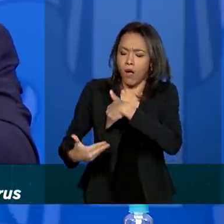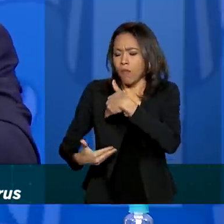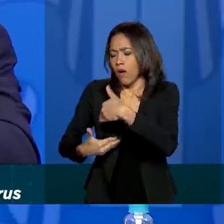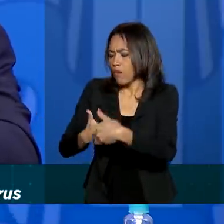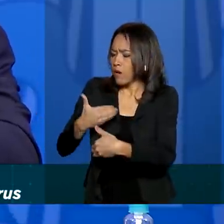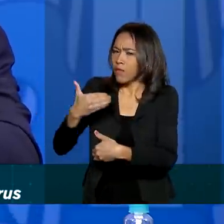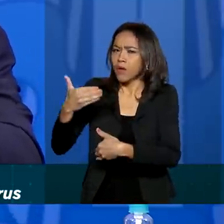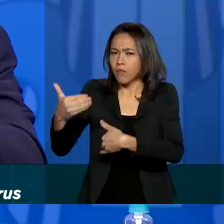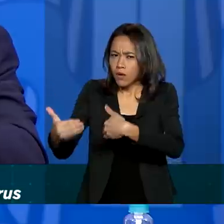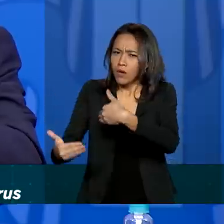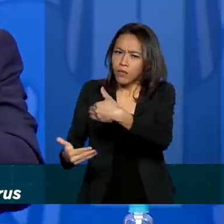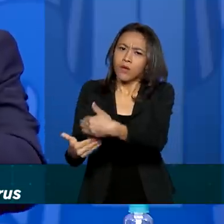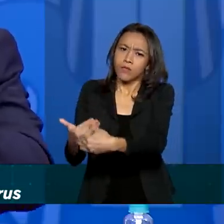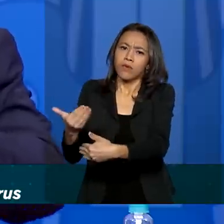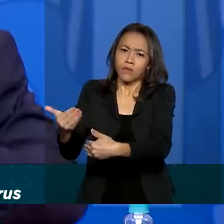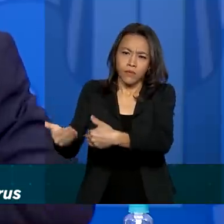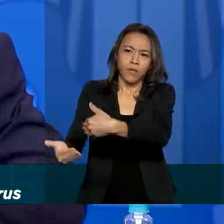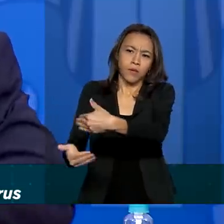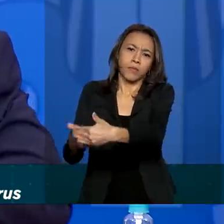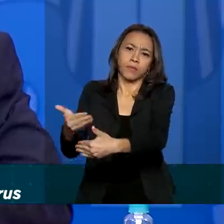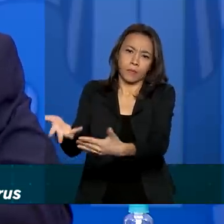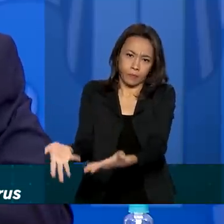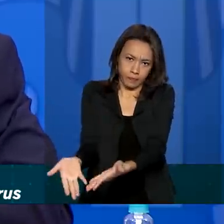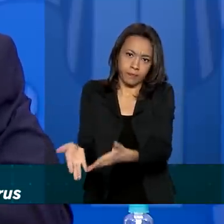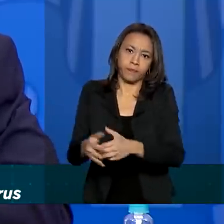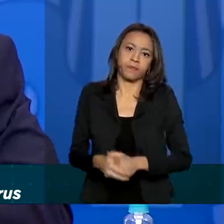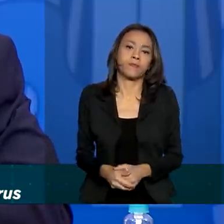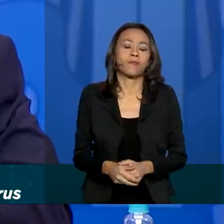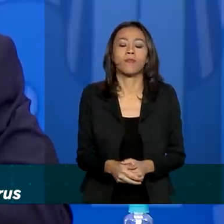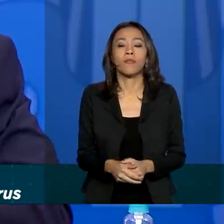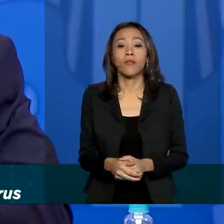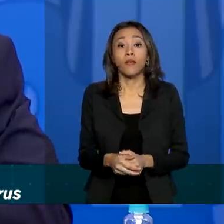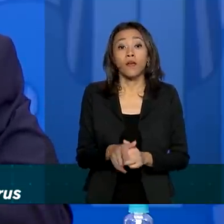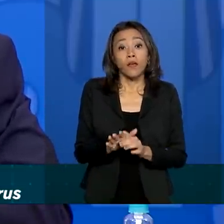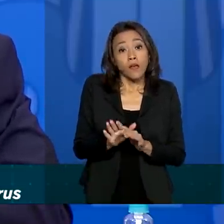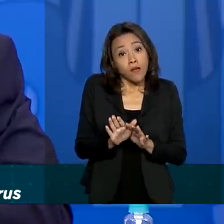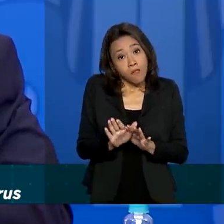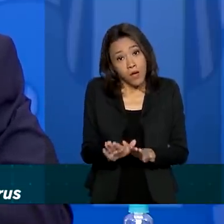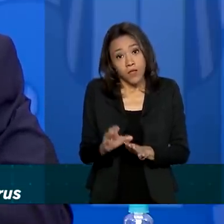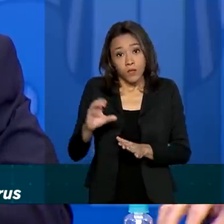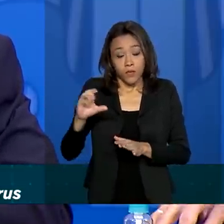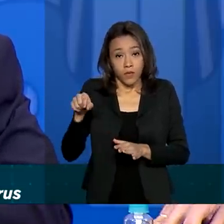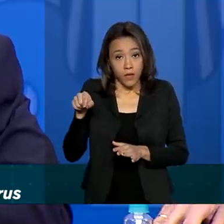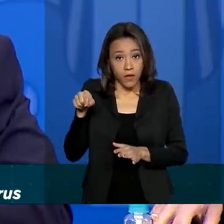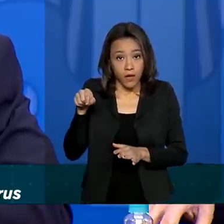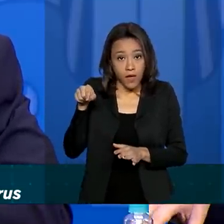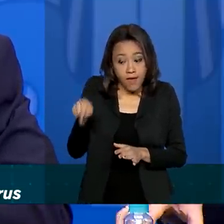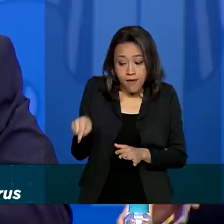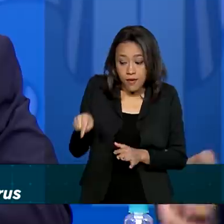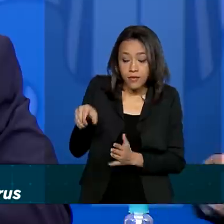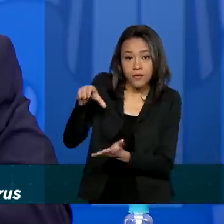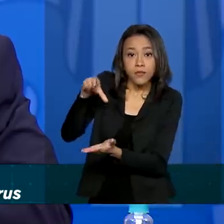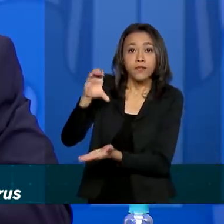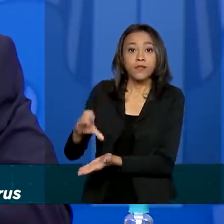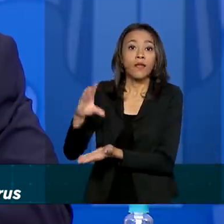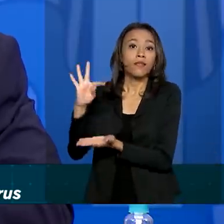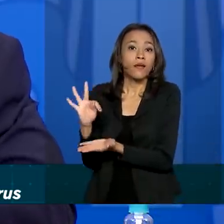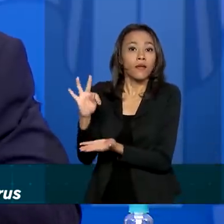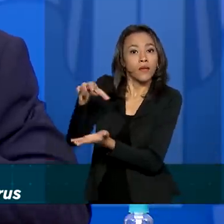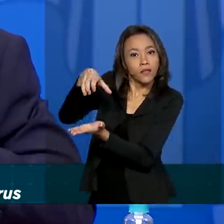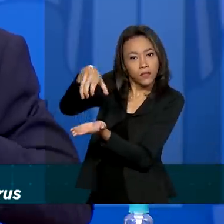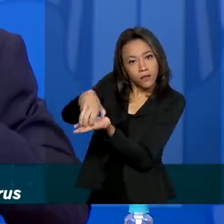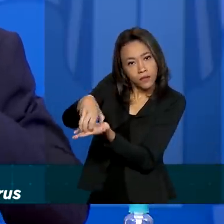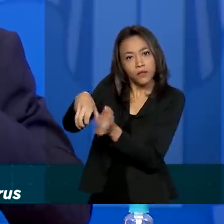o reposicionamento de drogas, que a gente acabou de ver. Mas o CT Vacinas, ele tem trabalhado com uma vacina,